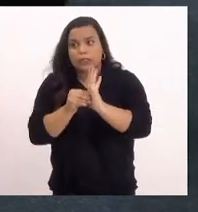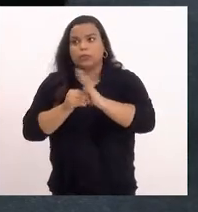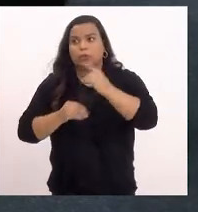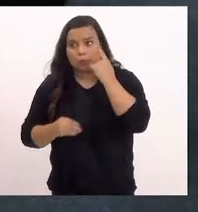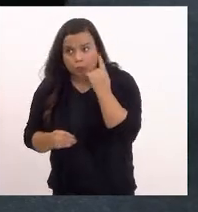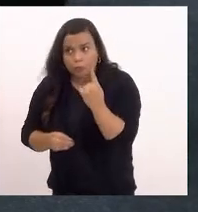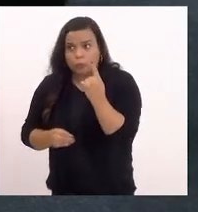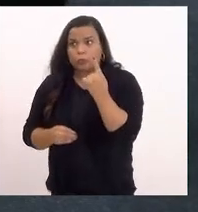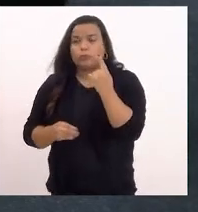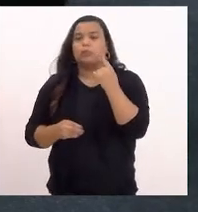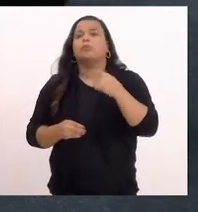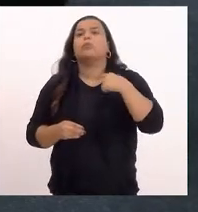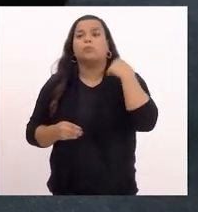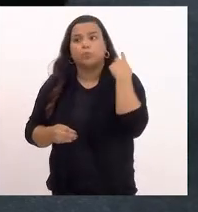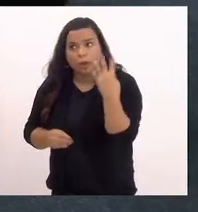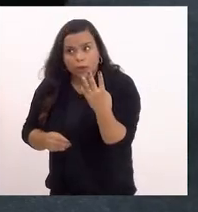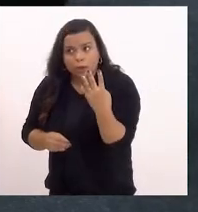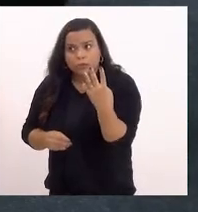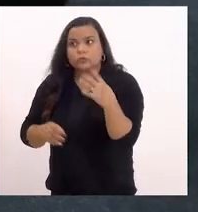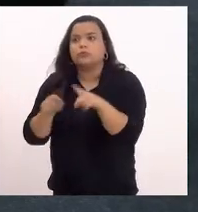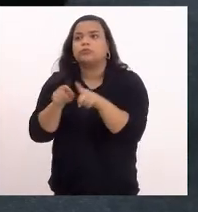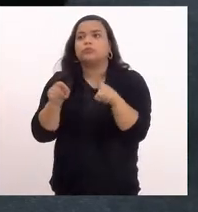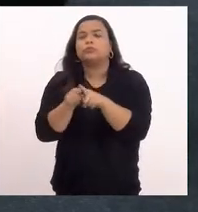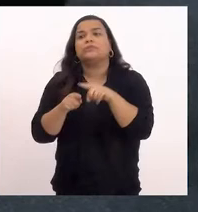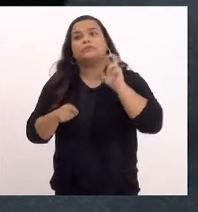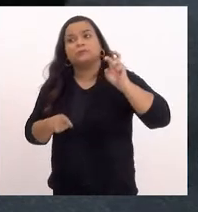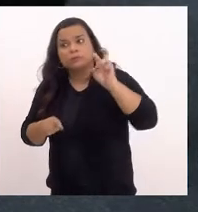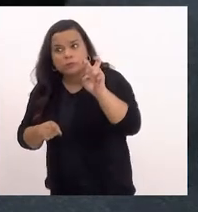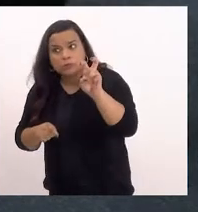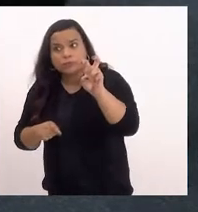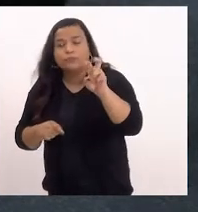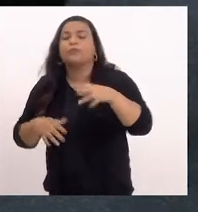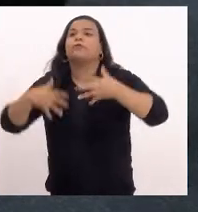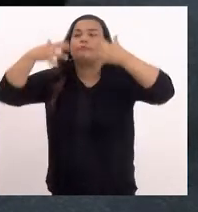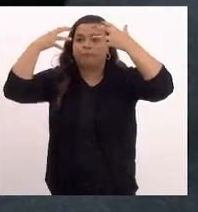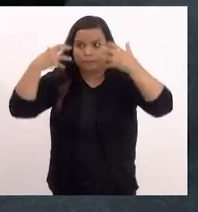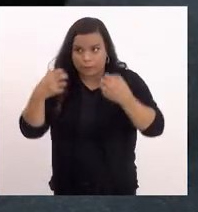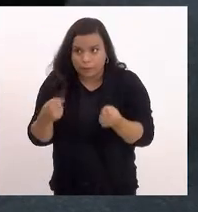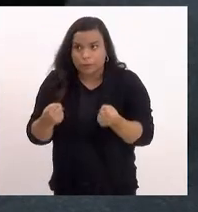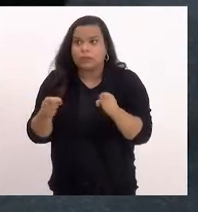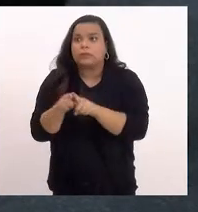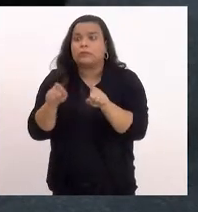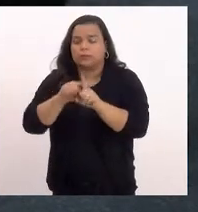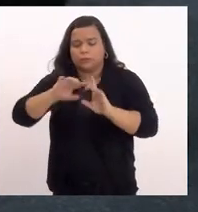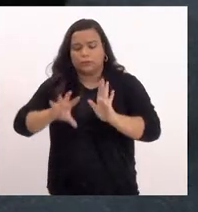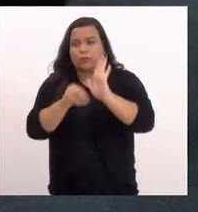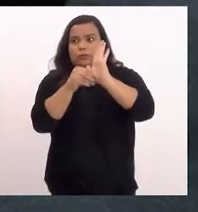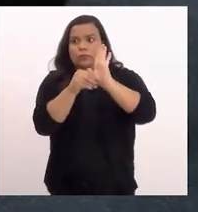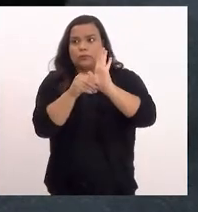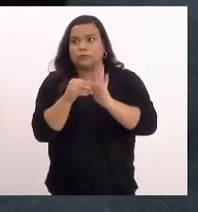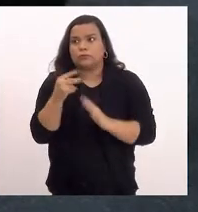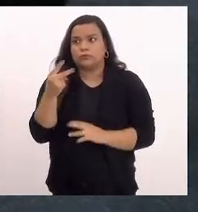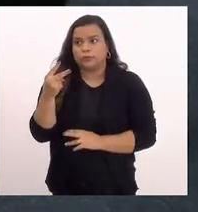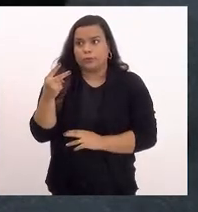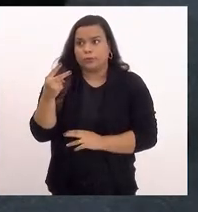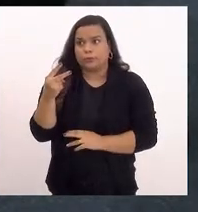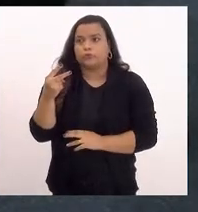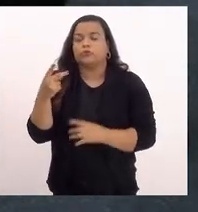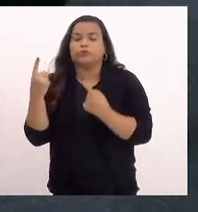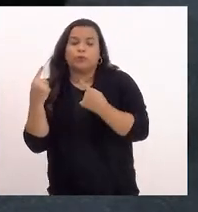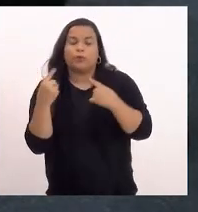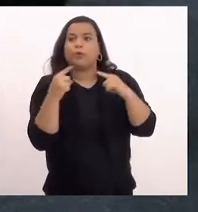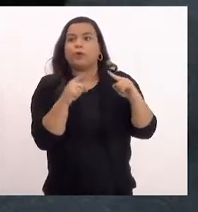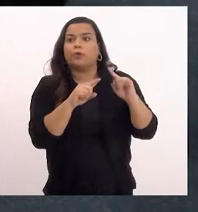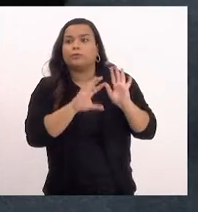4 e 5, favorável com subemenda à emenda 2, contrário à